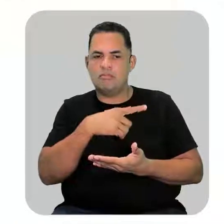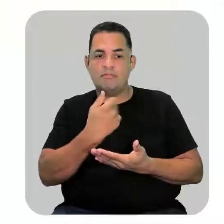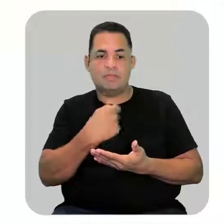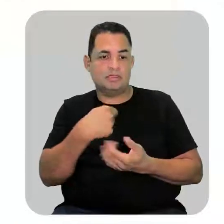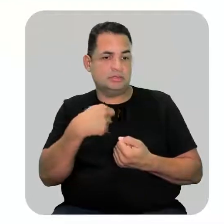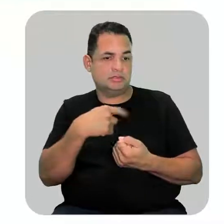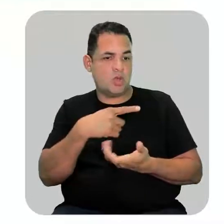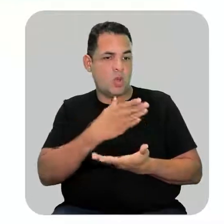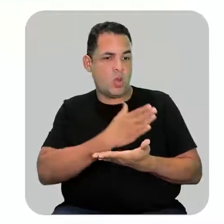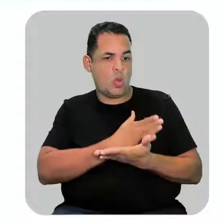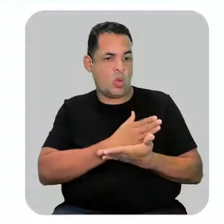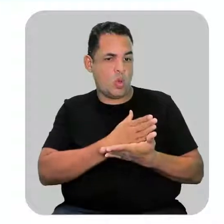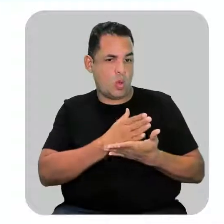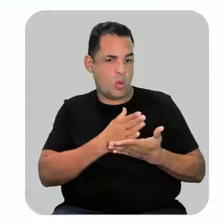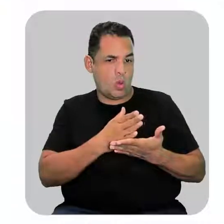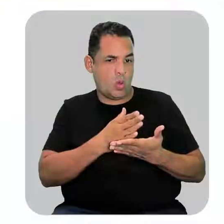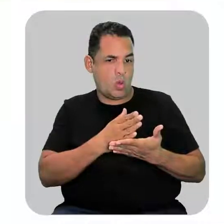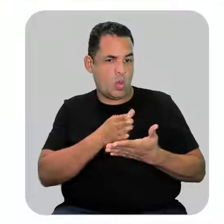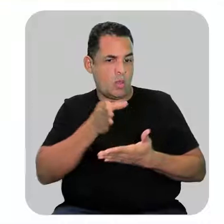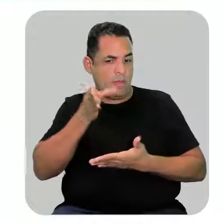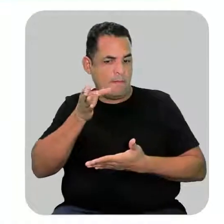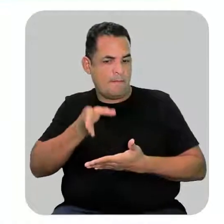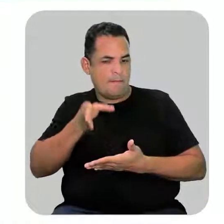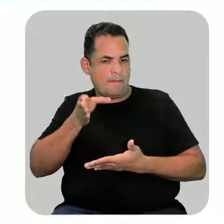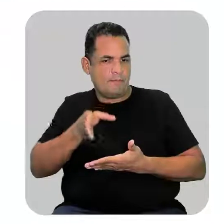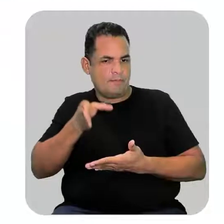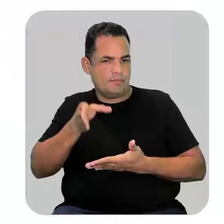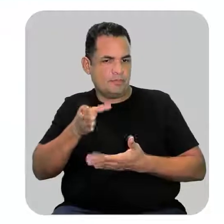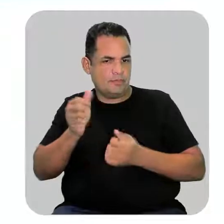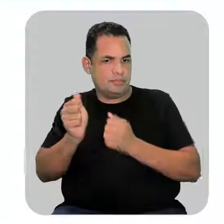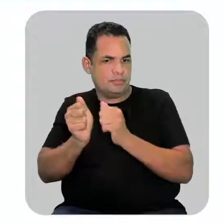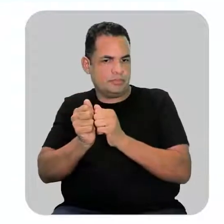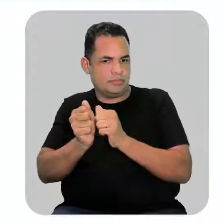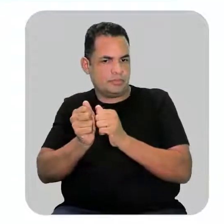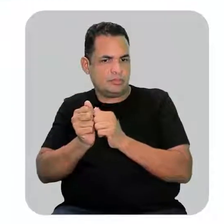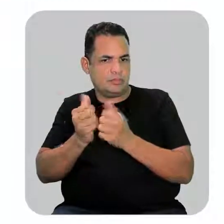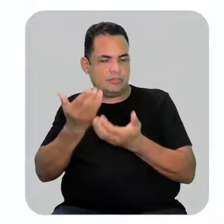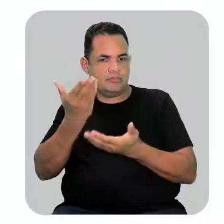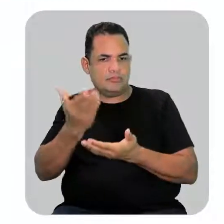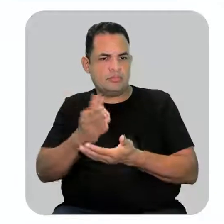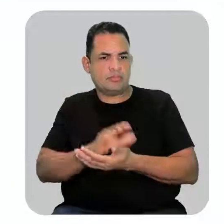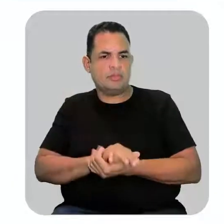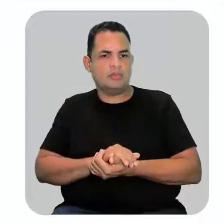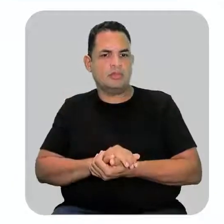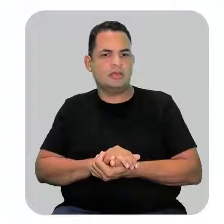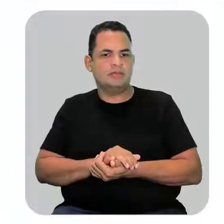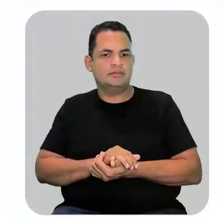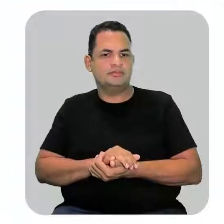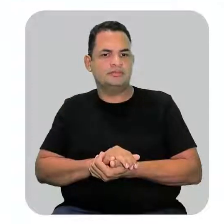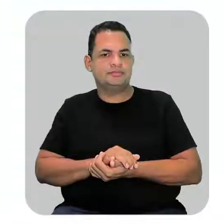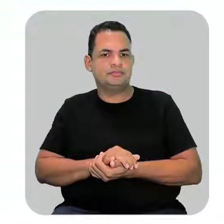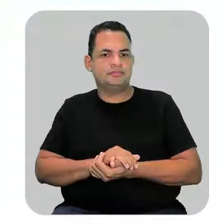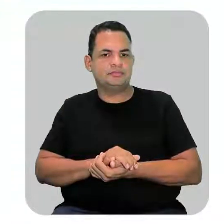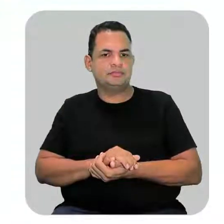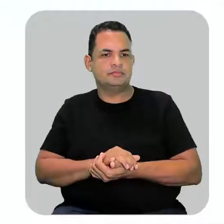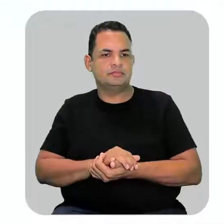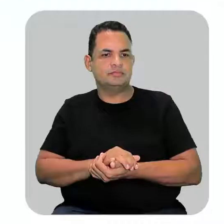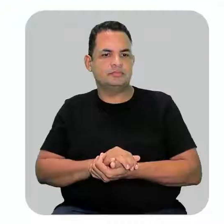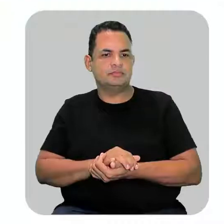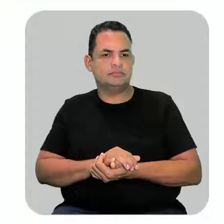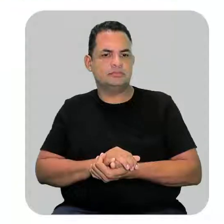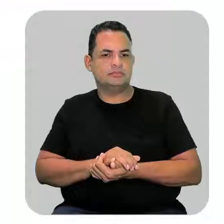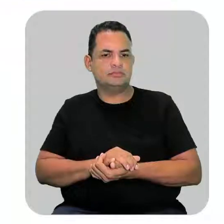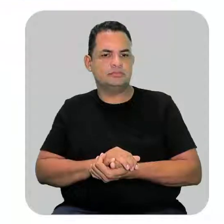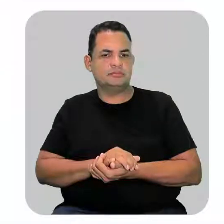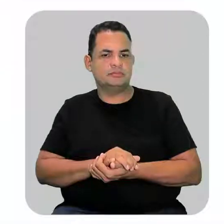que começar pela extremidade mais próxima, que nesse caso aqui vai ser começando por